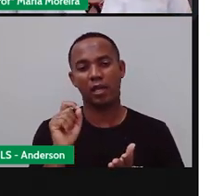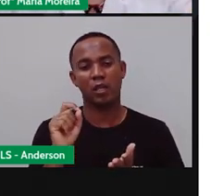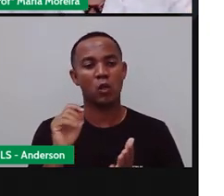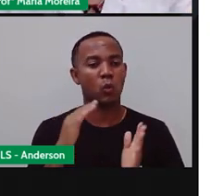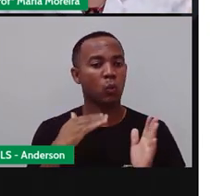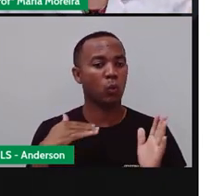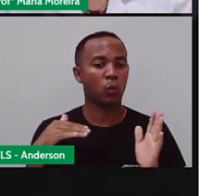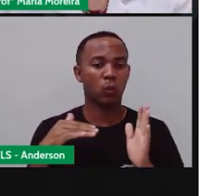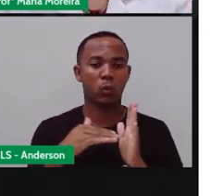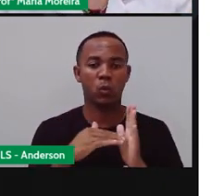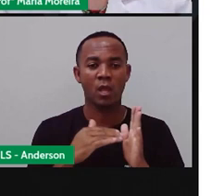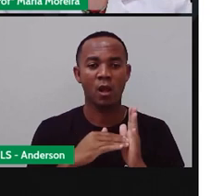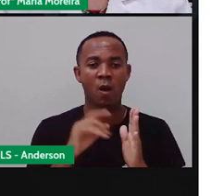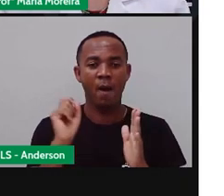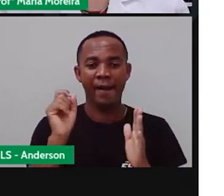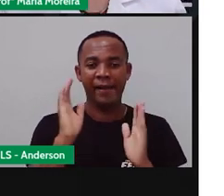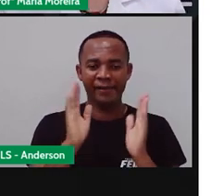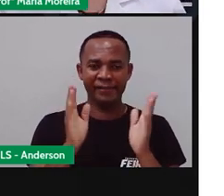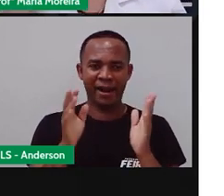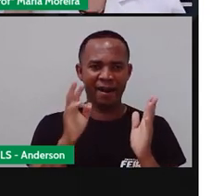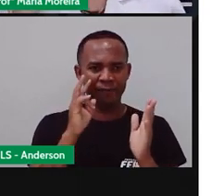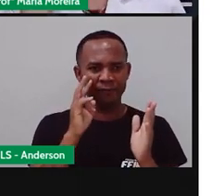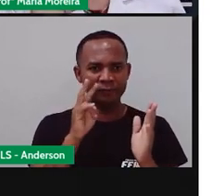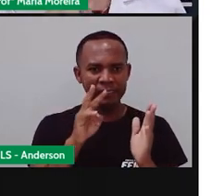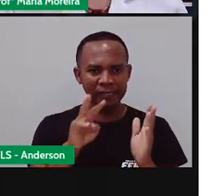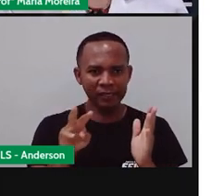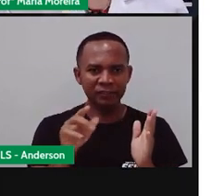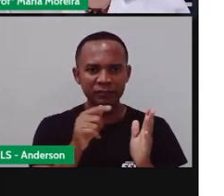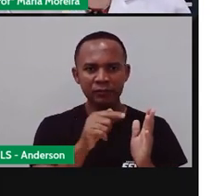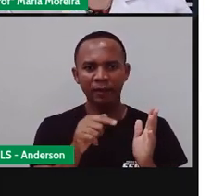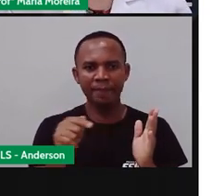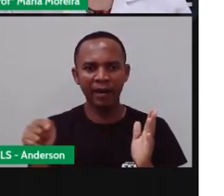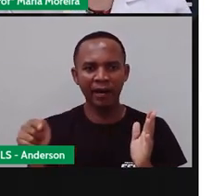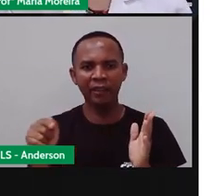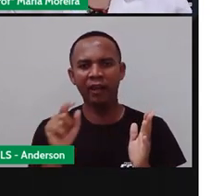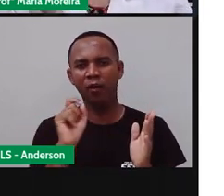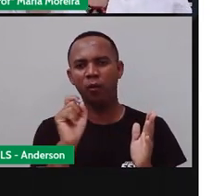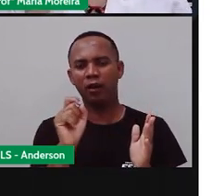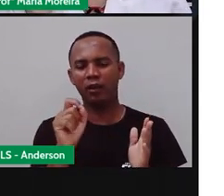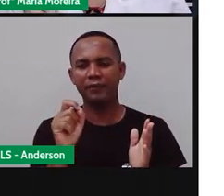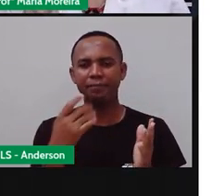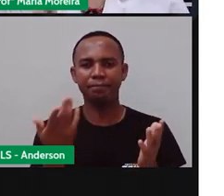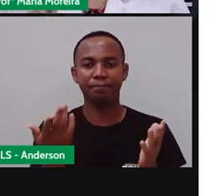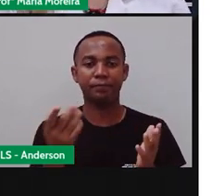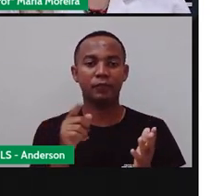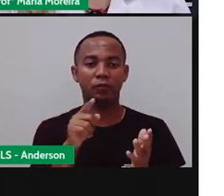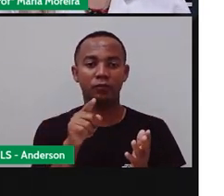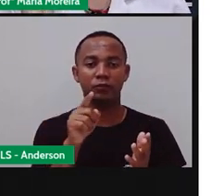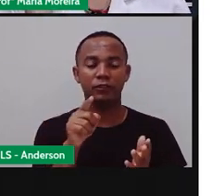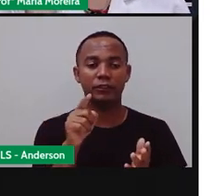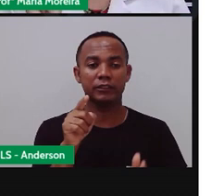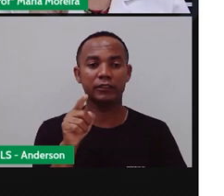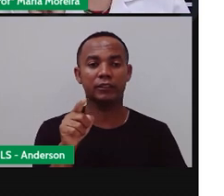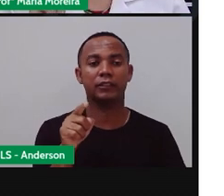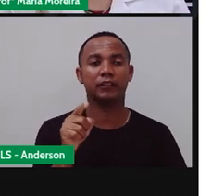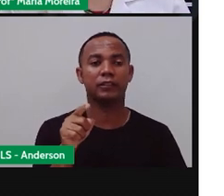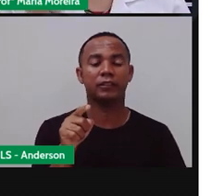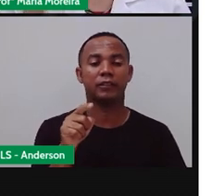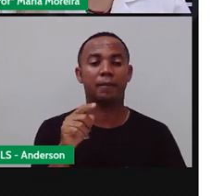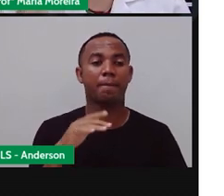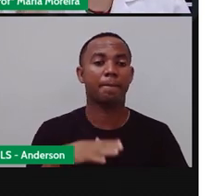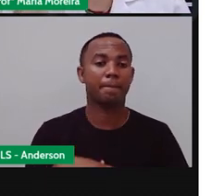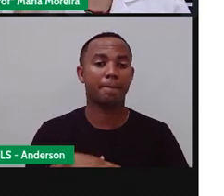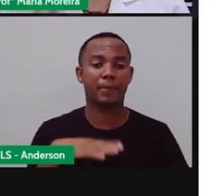tudo que a gente já viu essa semana, para o quê? Vocês fixarem ainda